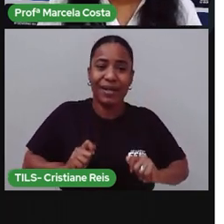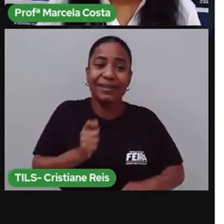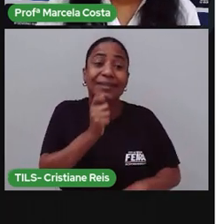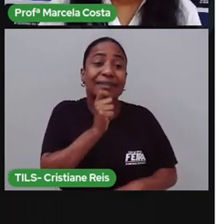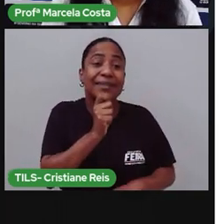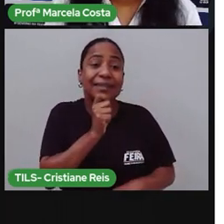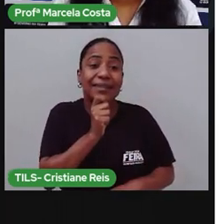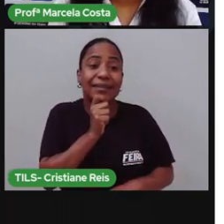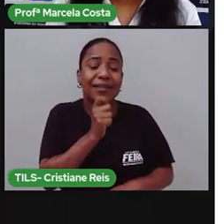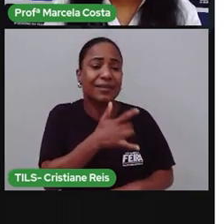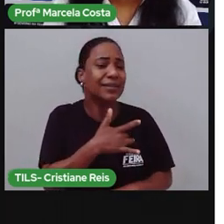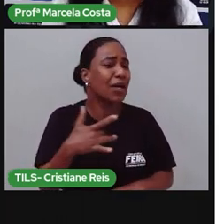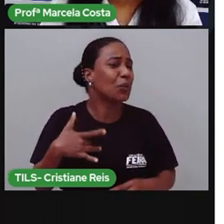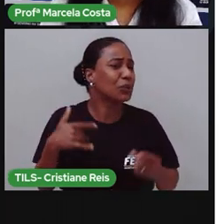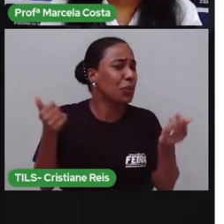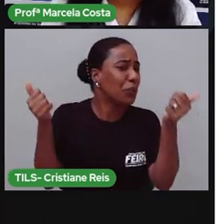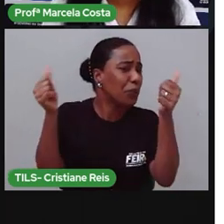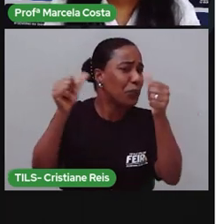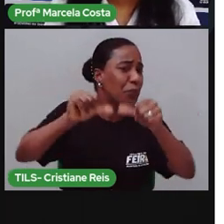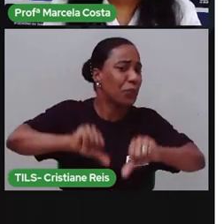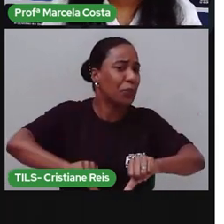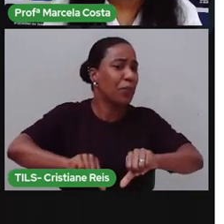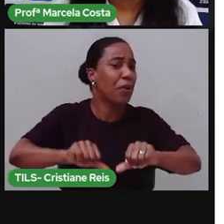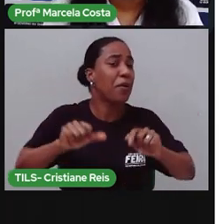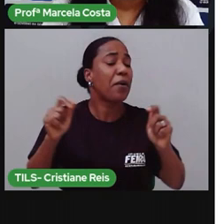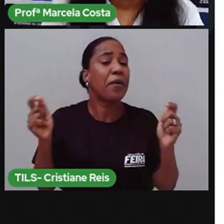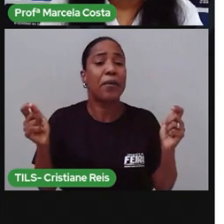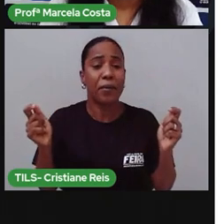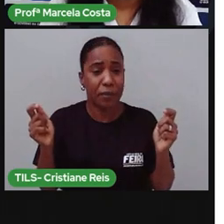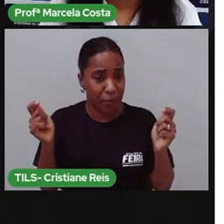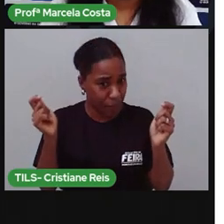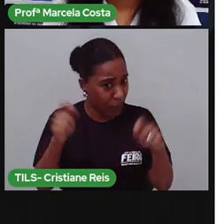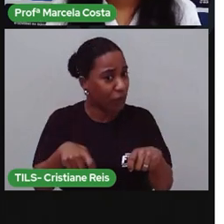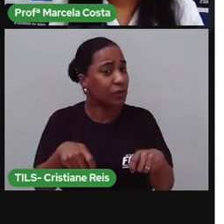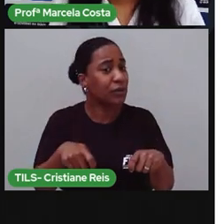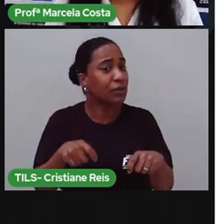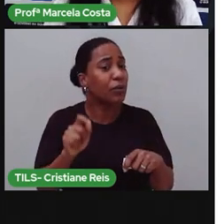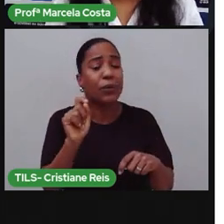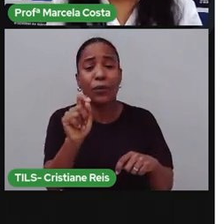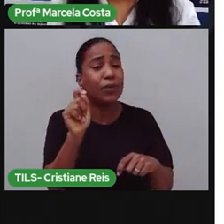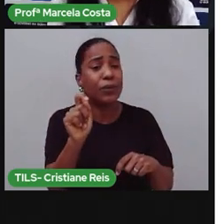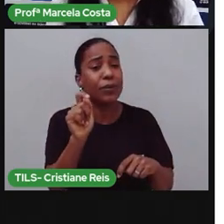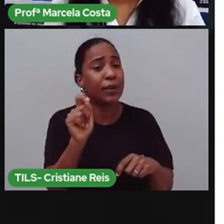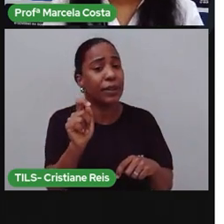a saúde? Como é que isso aí pode afetar a sua saúde?